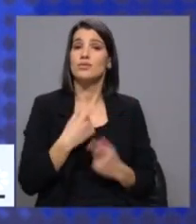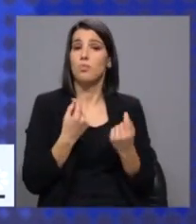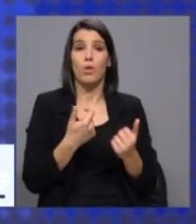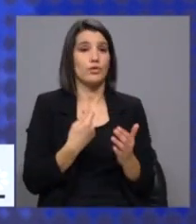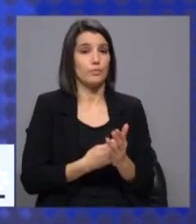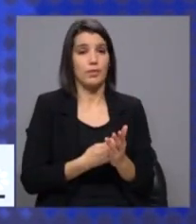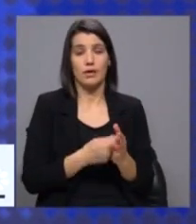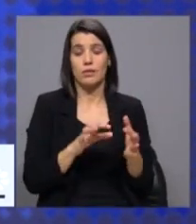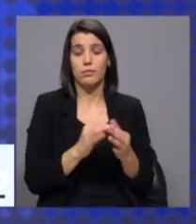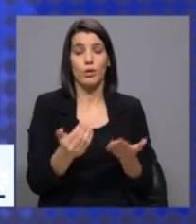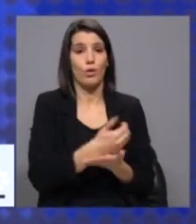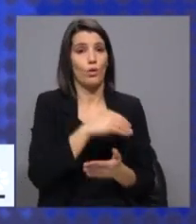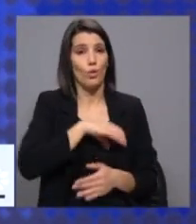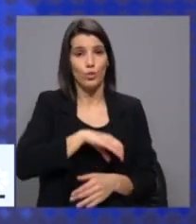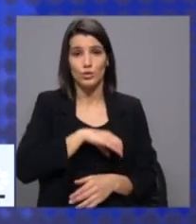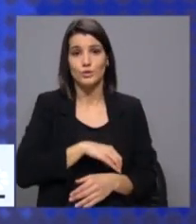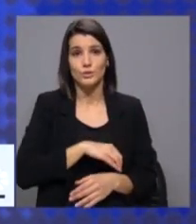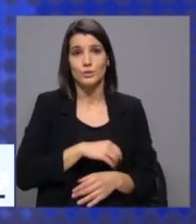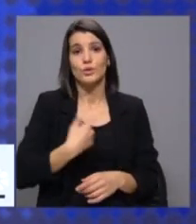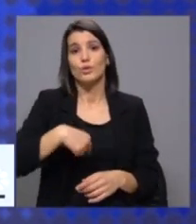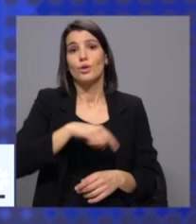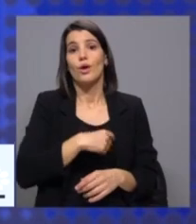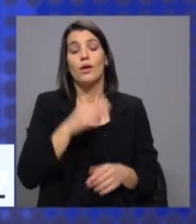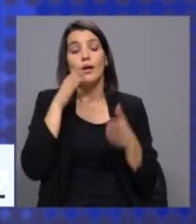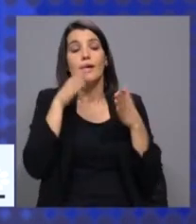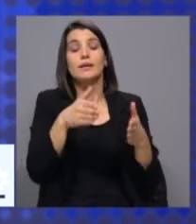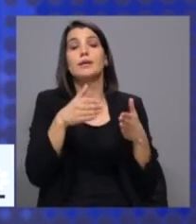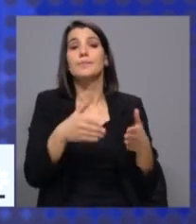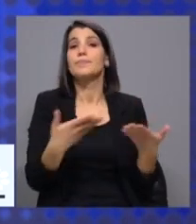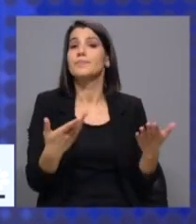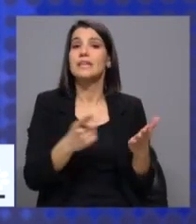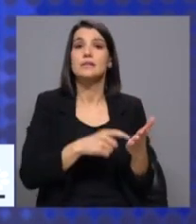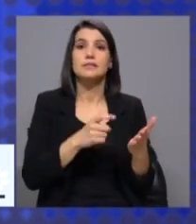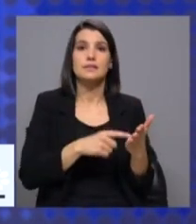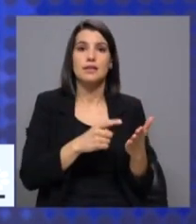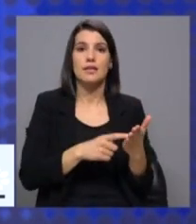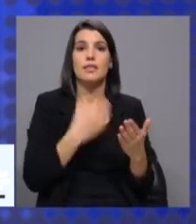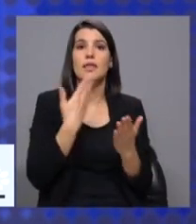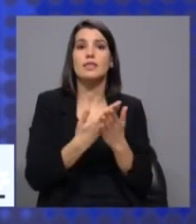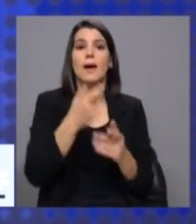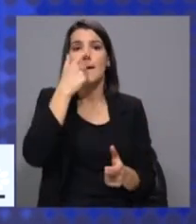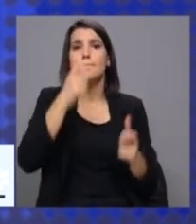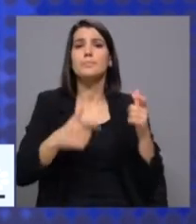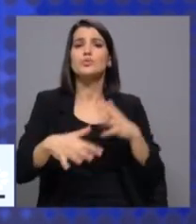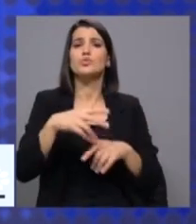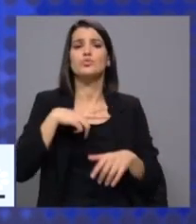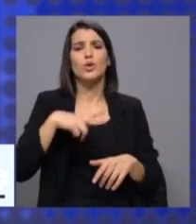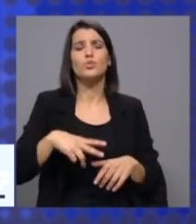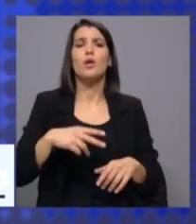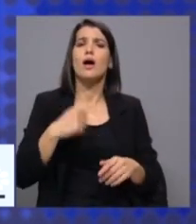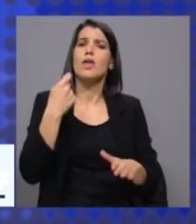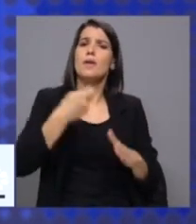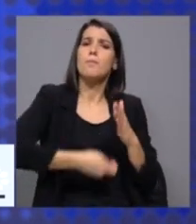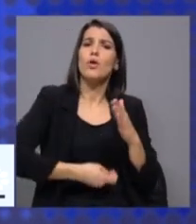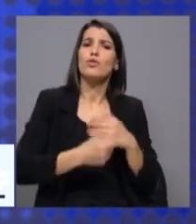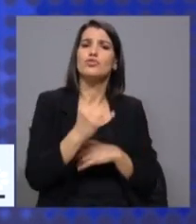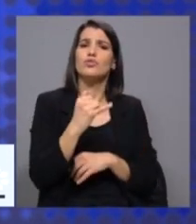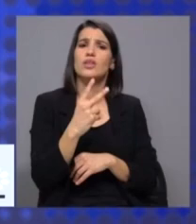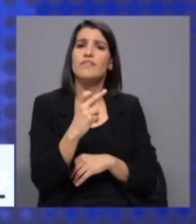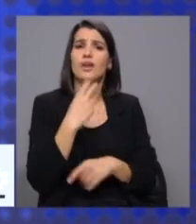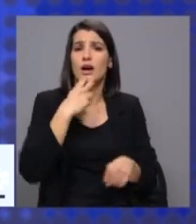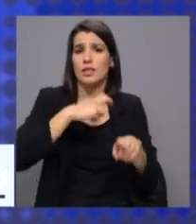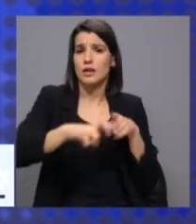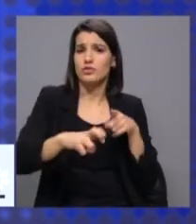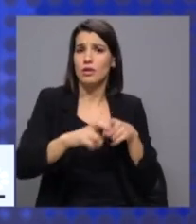sobre os lucros. Nós concentramos-nos muito na necessidade de aliviar a população portuguesa em impostos como o IVA da energia, que